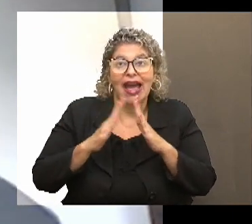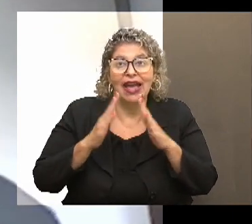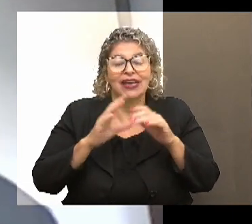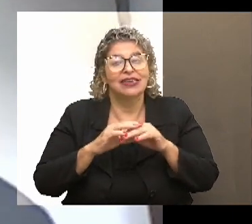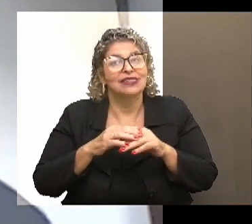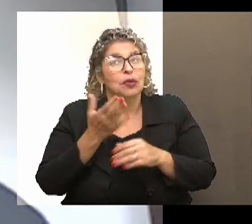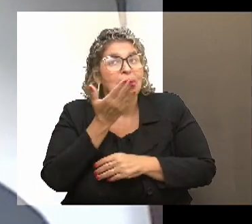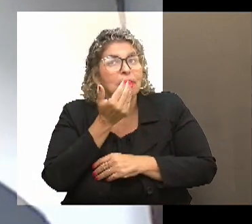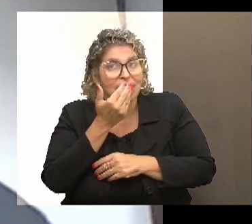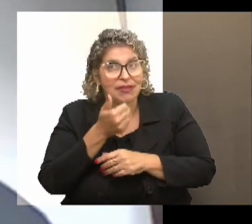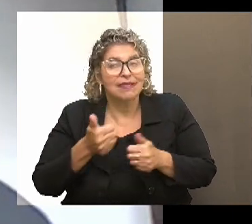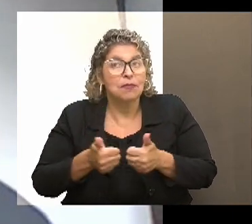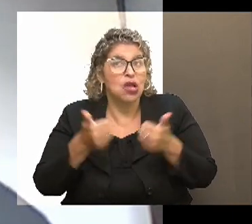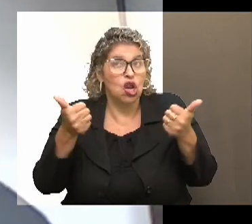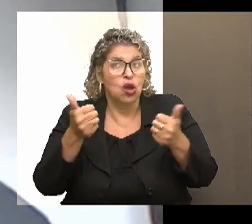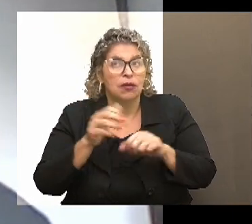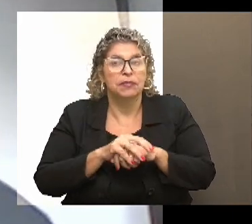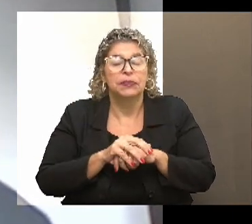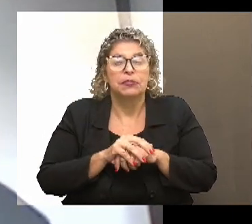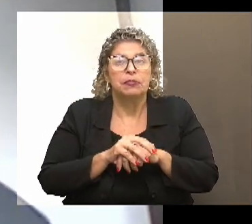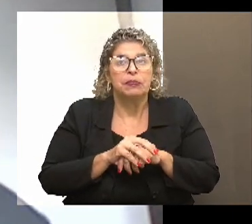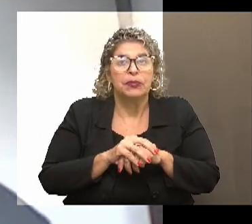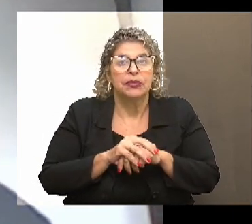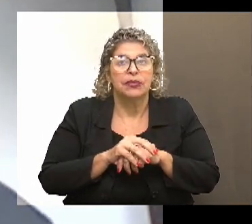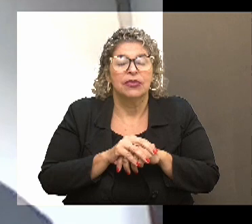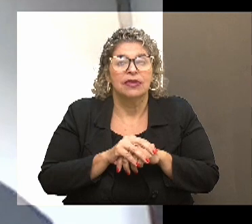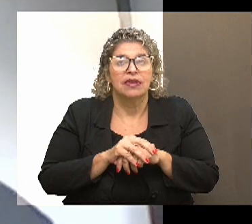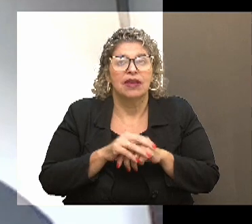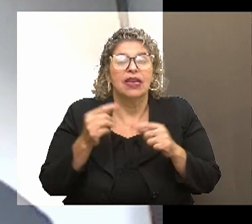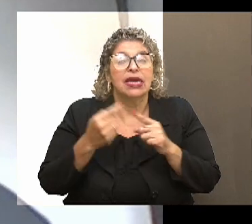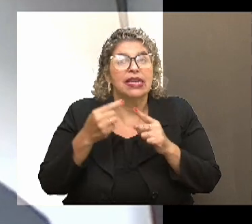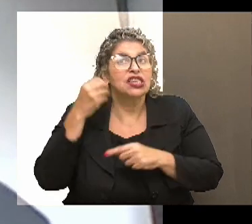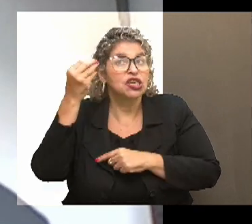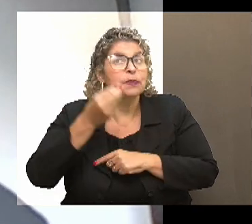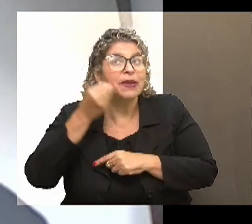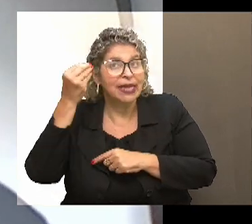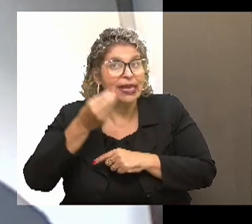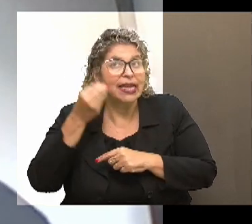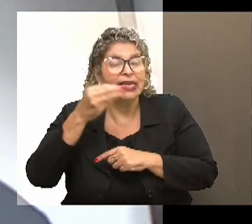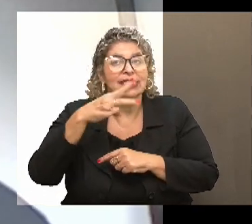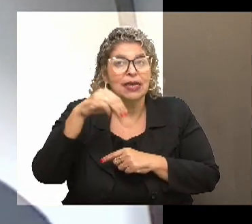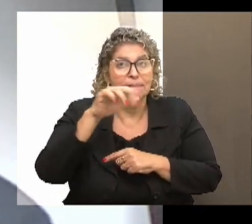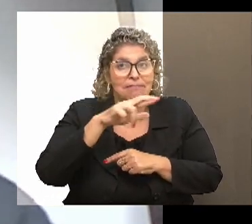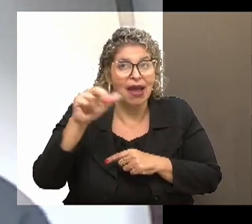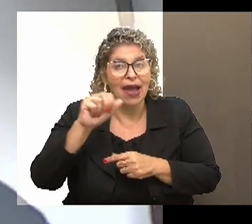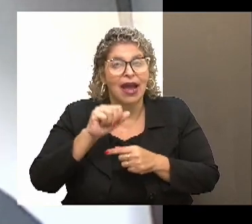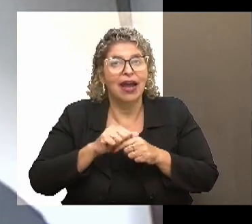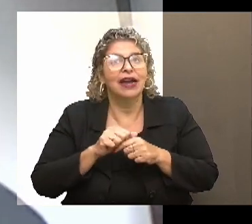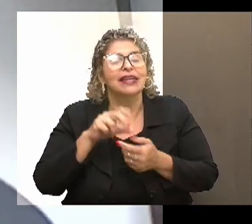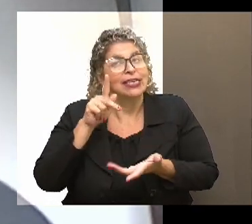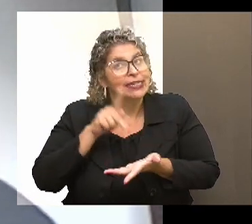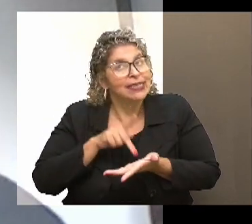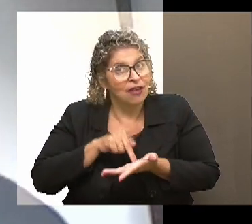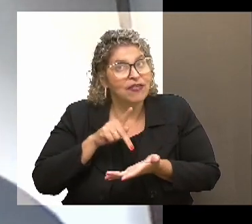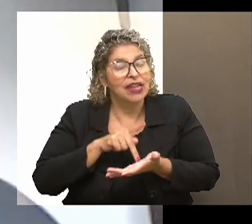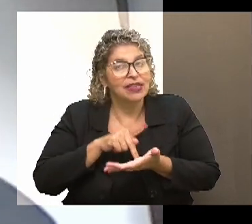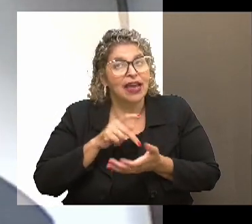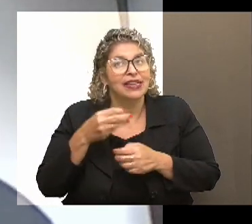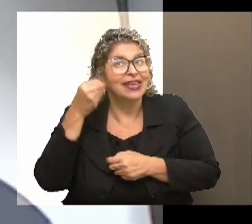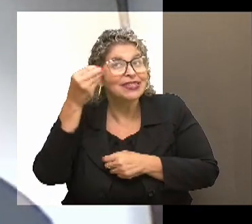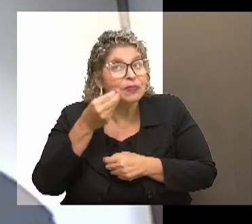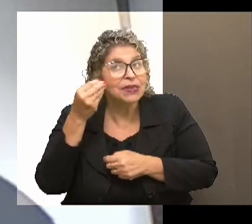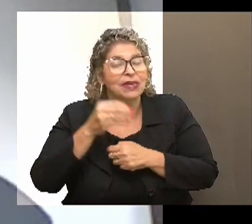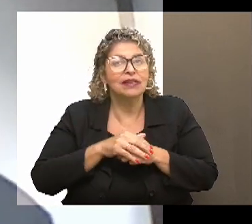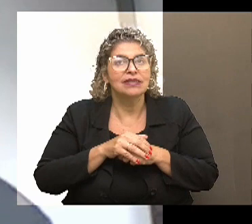digna. Então, eu acho que o que a gente pode, eu e a Mara, trazer de experiência empírica, de botar chão de fábrica na rua mesmo,